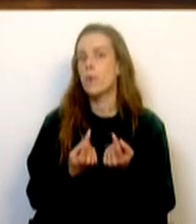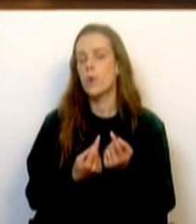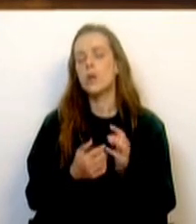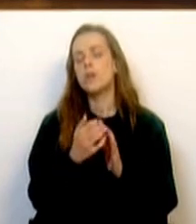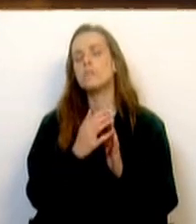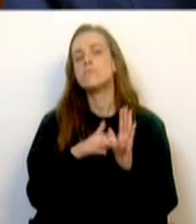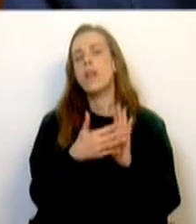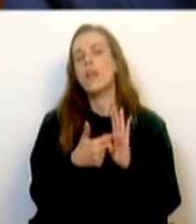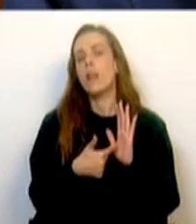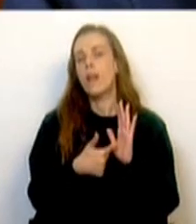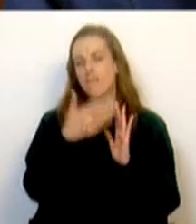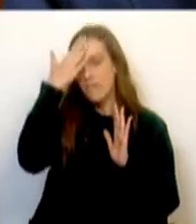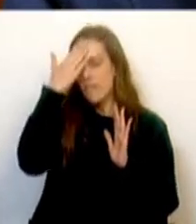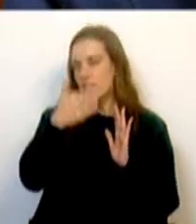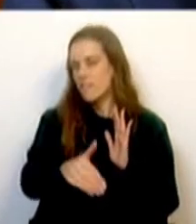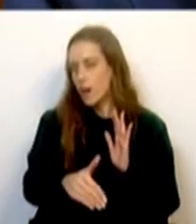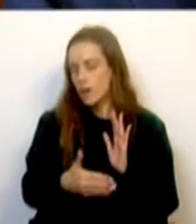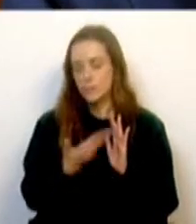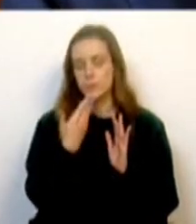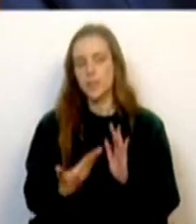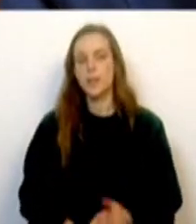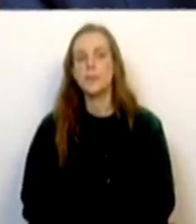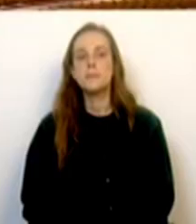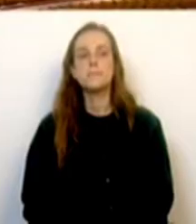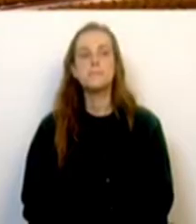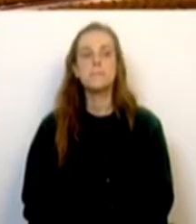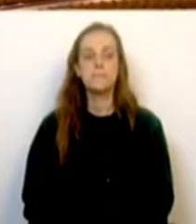previsto. Muito obrigado. Muito obrigado.